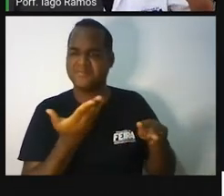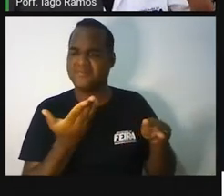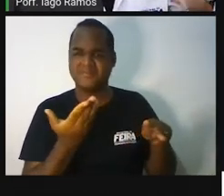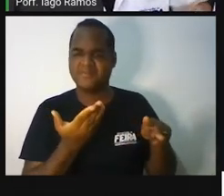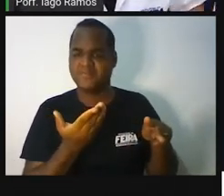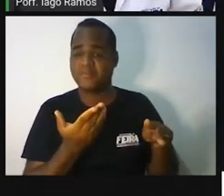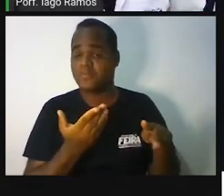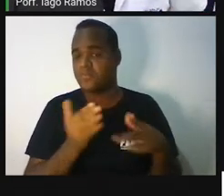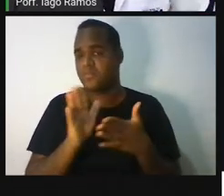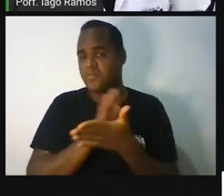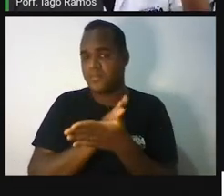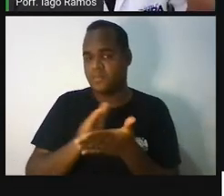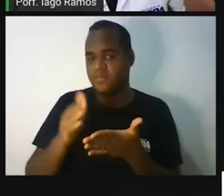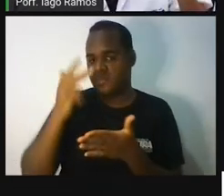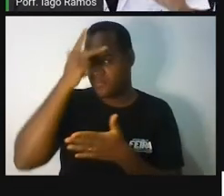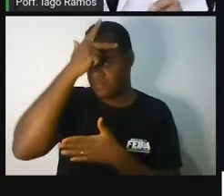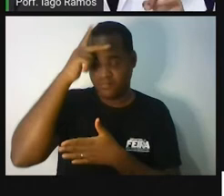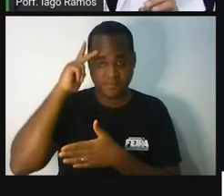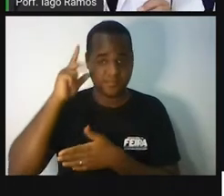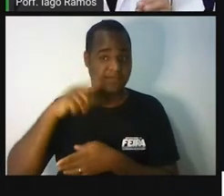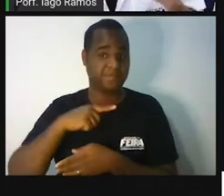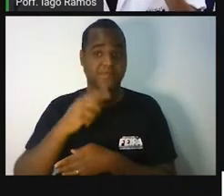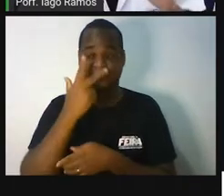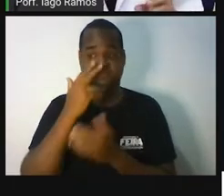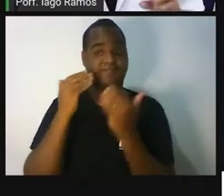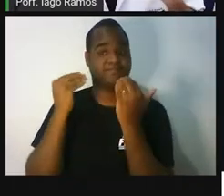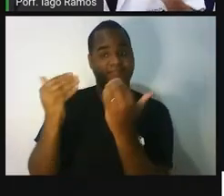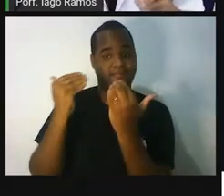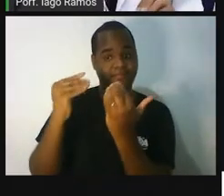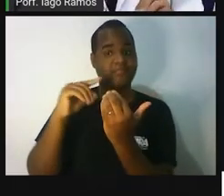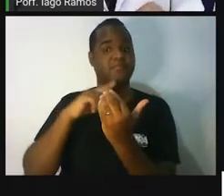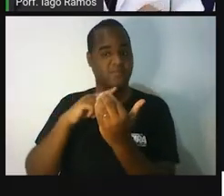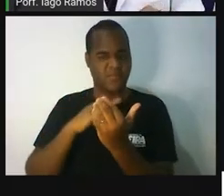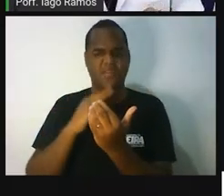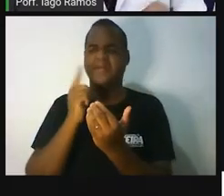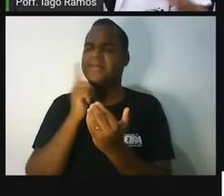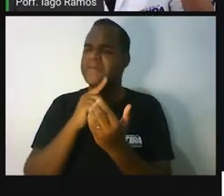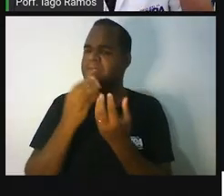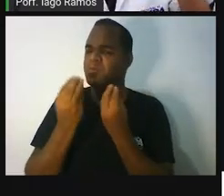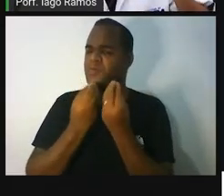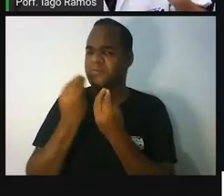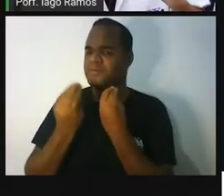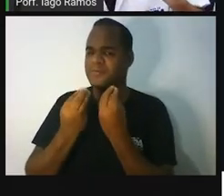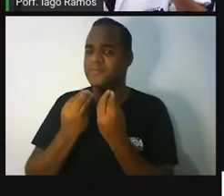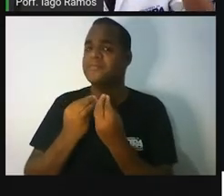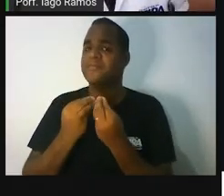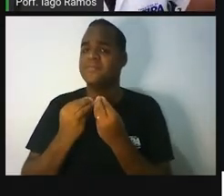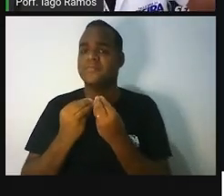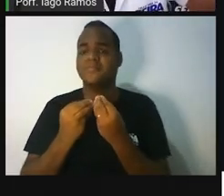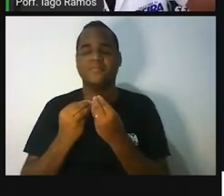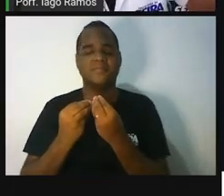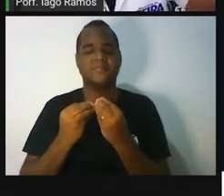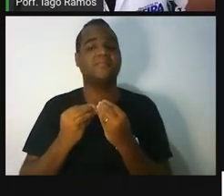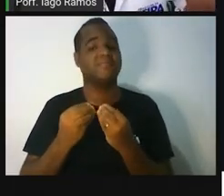que tem algumas pessoas aí que estão duvidando, né, de que isso é possível, mas